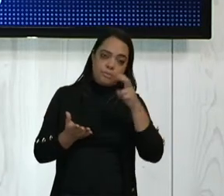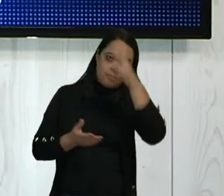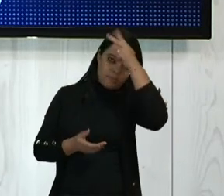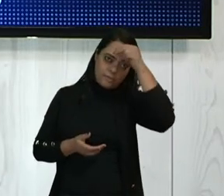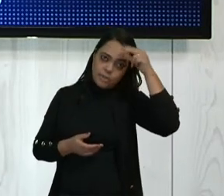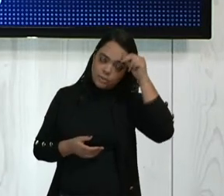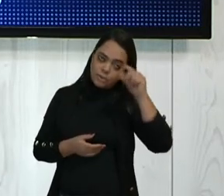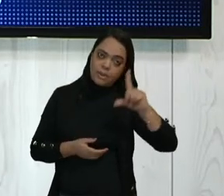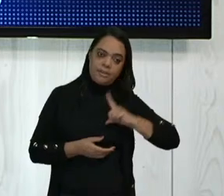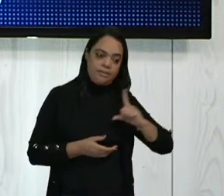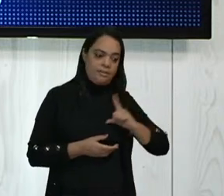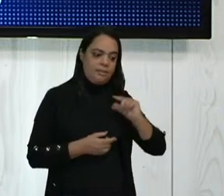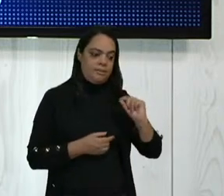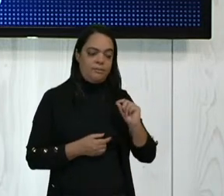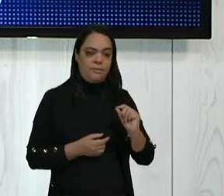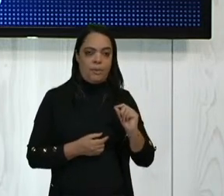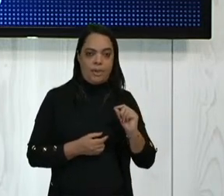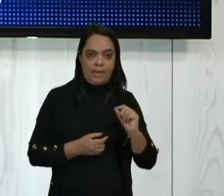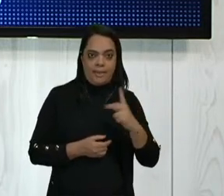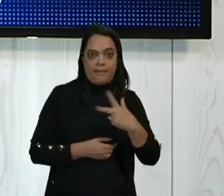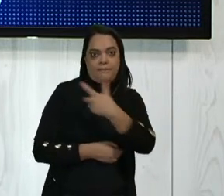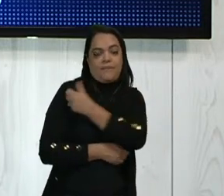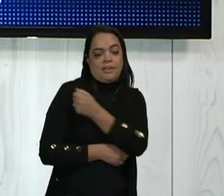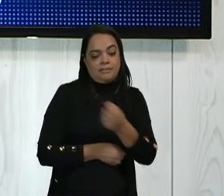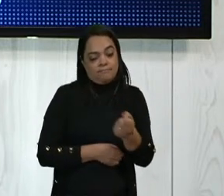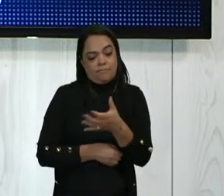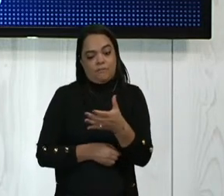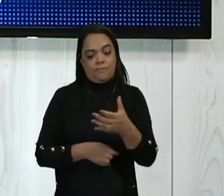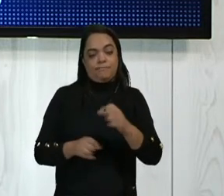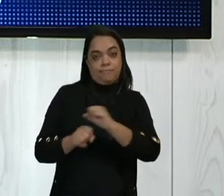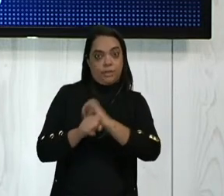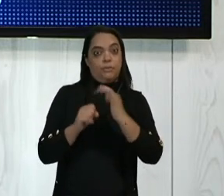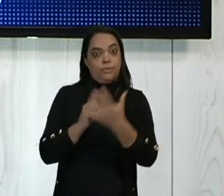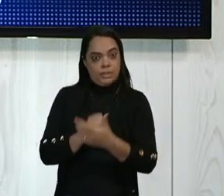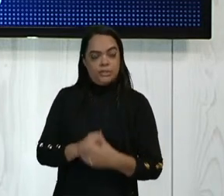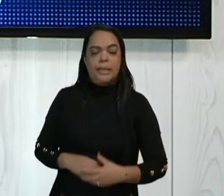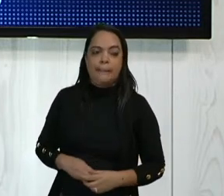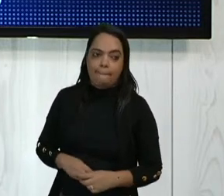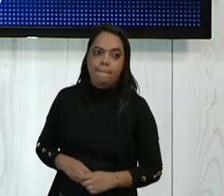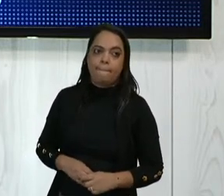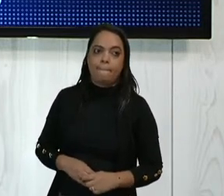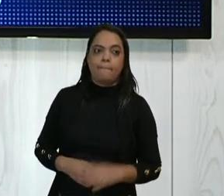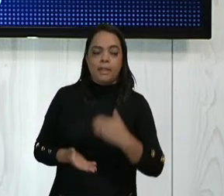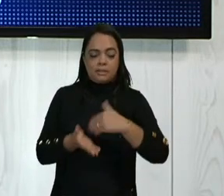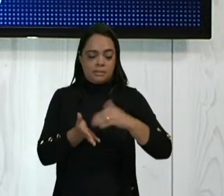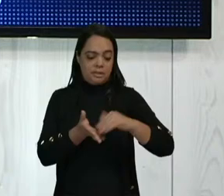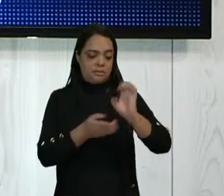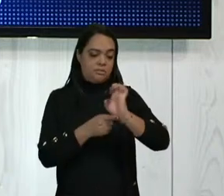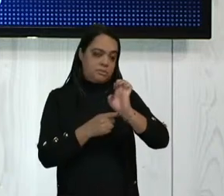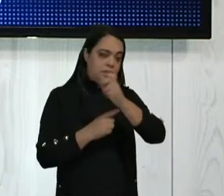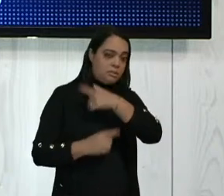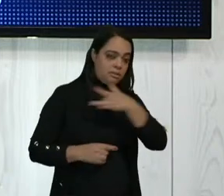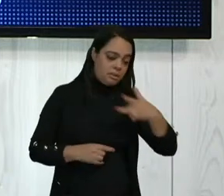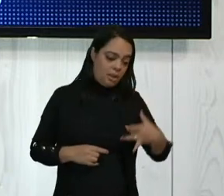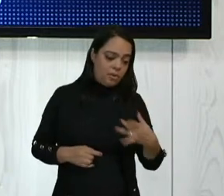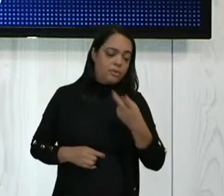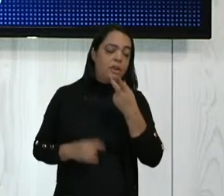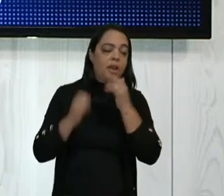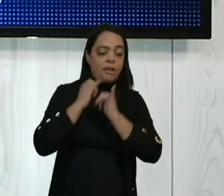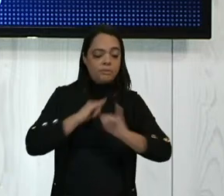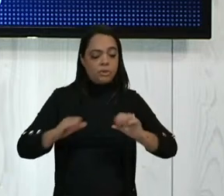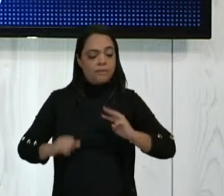nova remessa de vacinas contra a Covid-19. De acordo com a Secretaria de Estado de Saúde de Minas Gerais, foram entregues 3